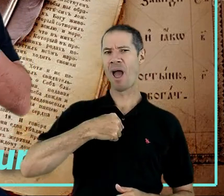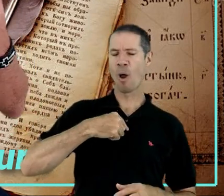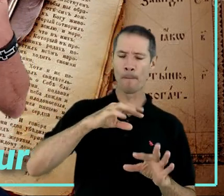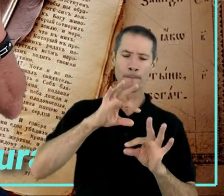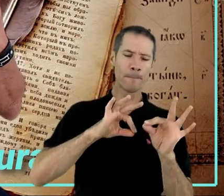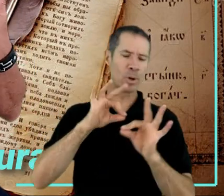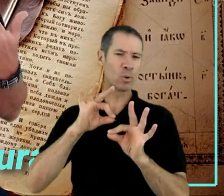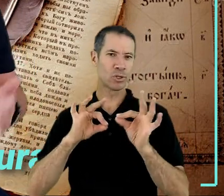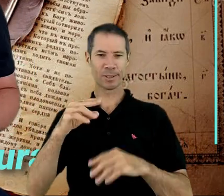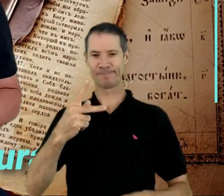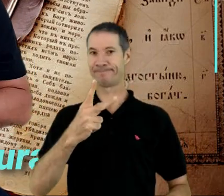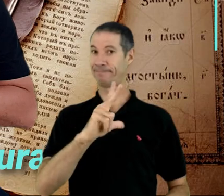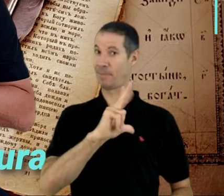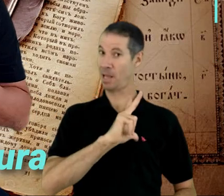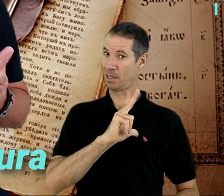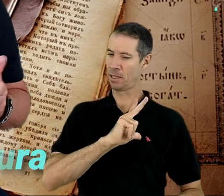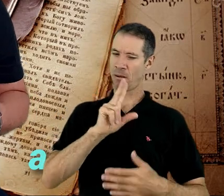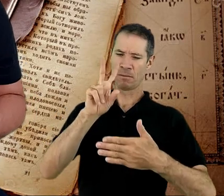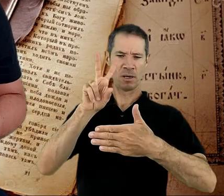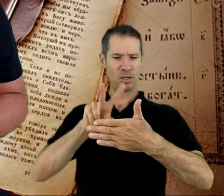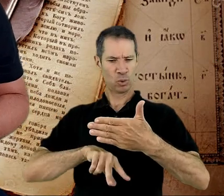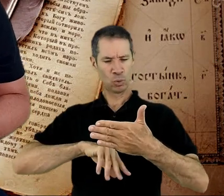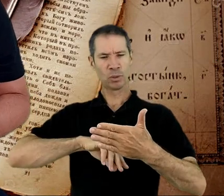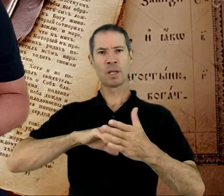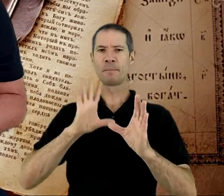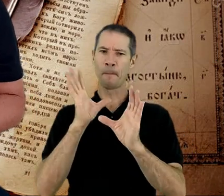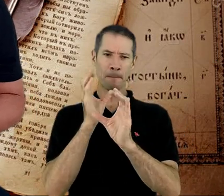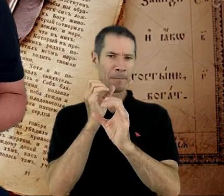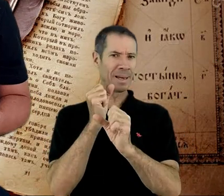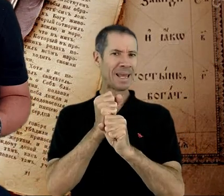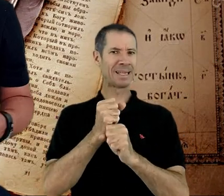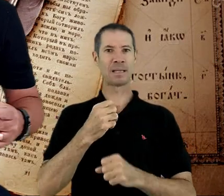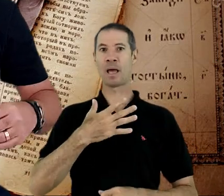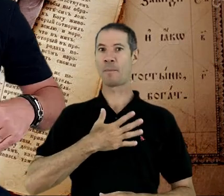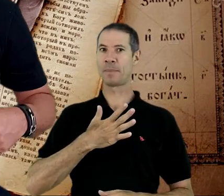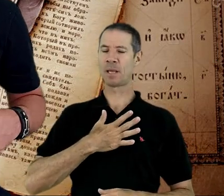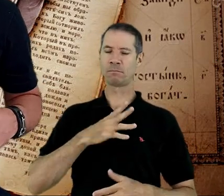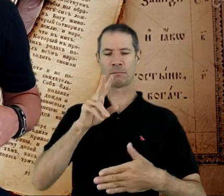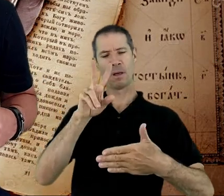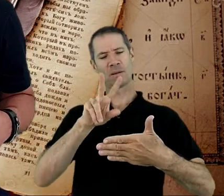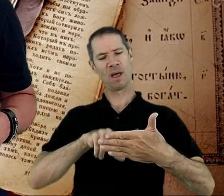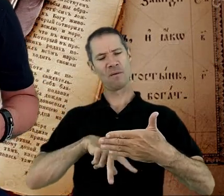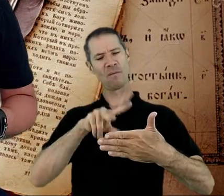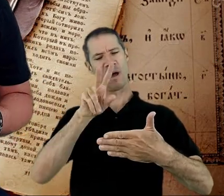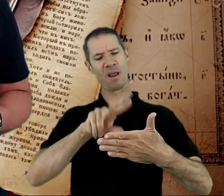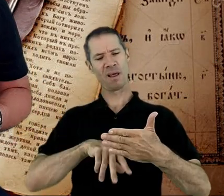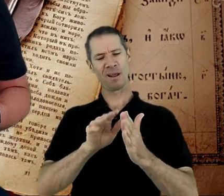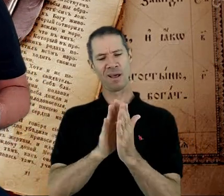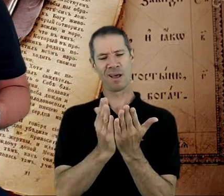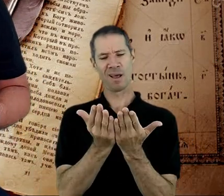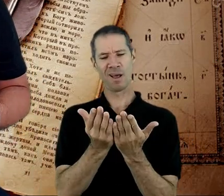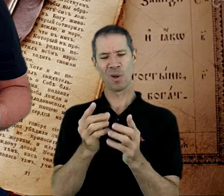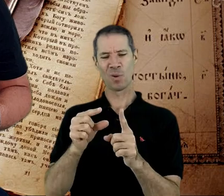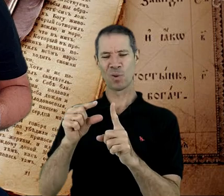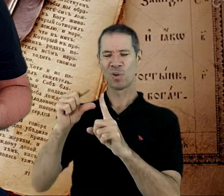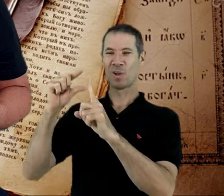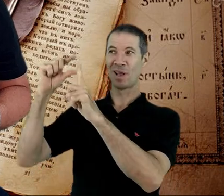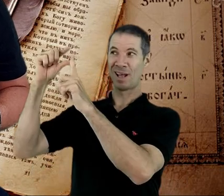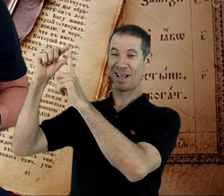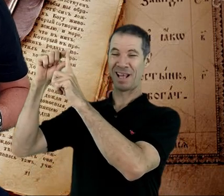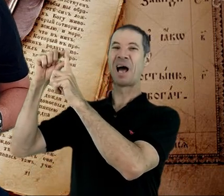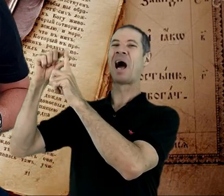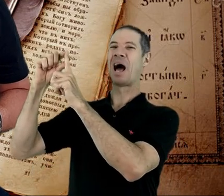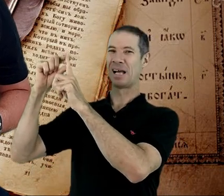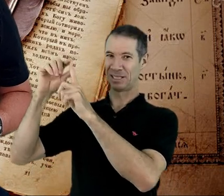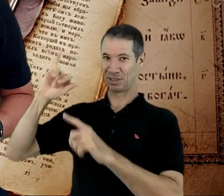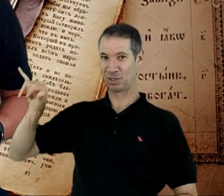projeto pessoal de leitura completa da Bíblia e quando eu estava lendo o livro de Jó, as